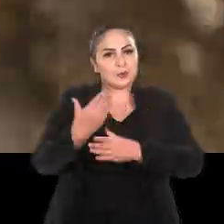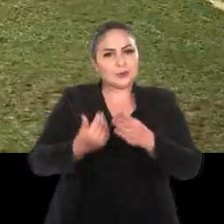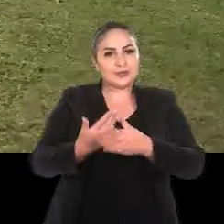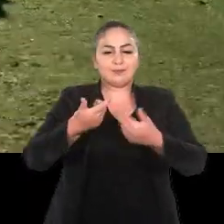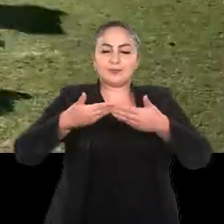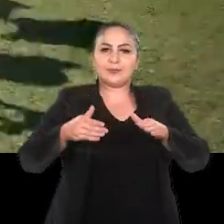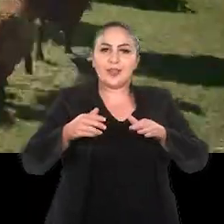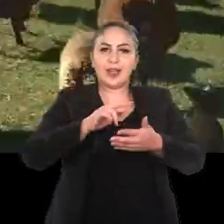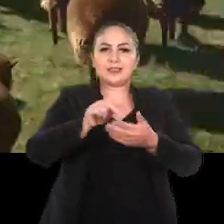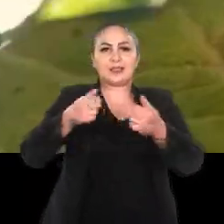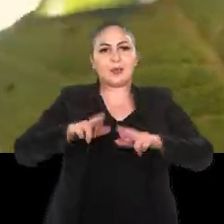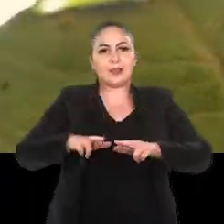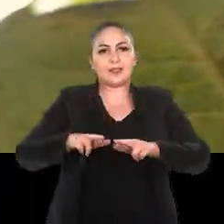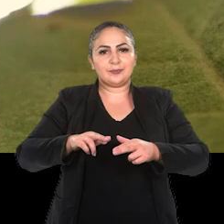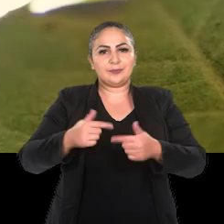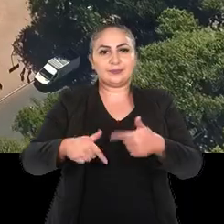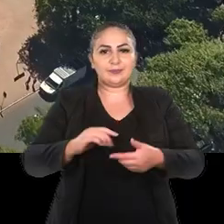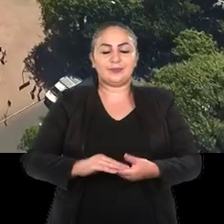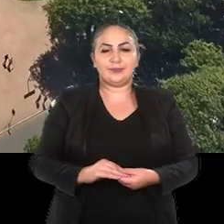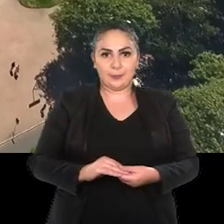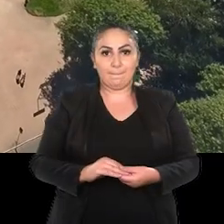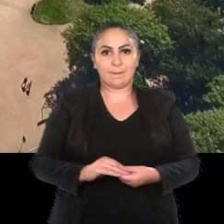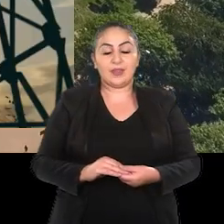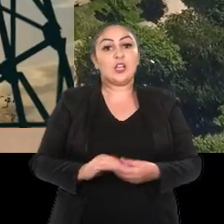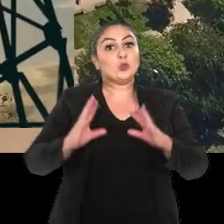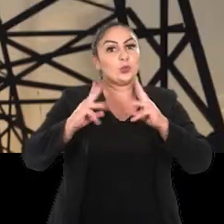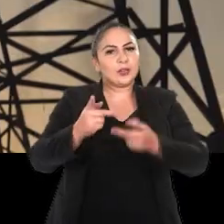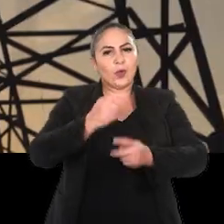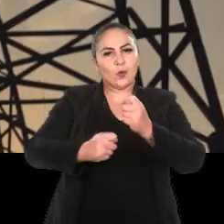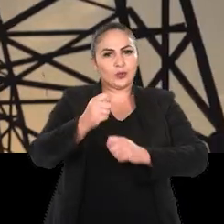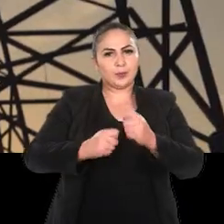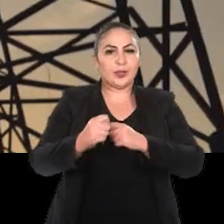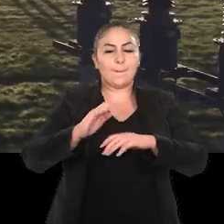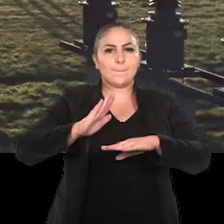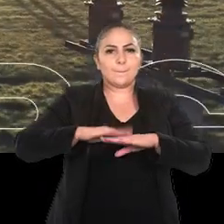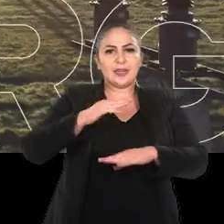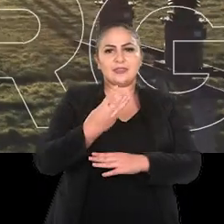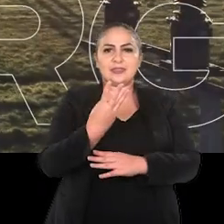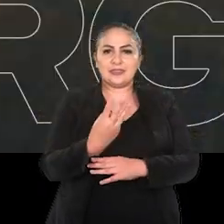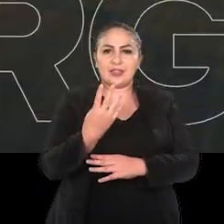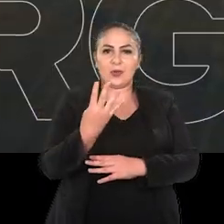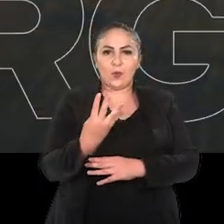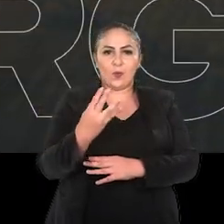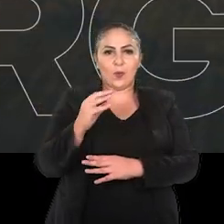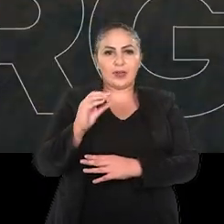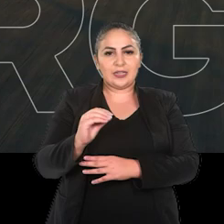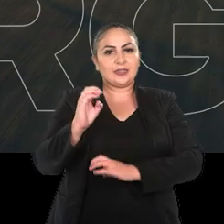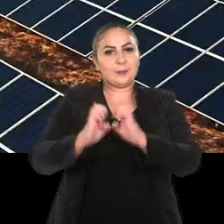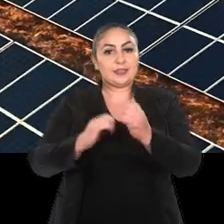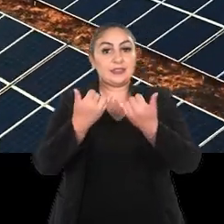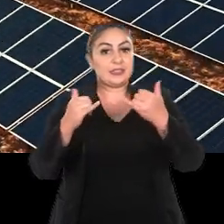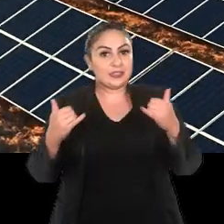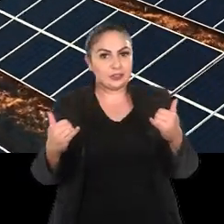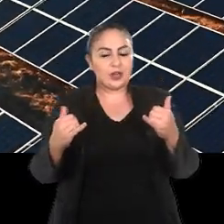abrindo mercados em escala global. Toda esta economia é abastecida por mais de 340 empreendimentos